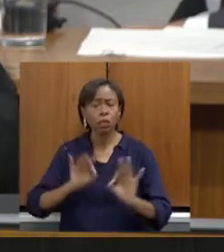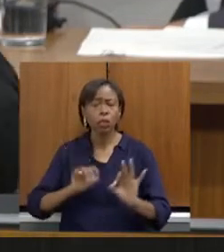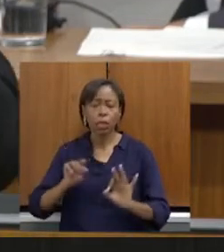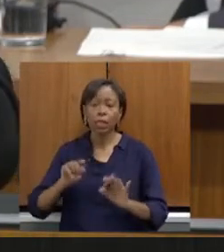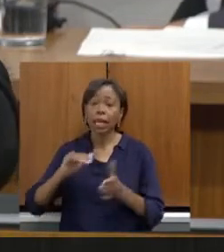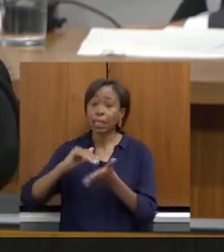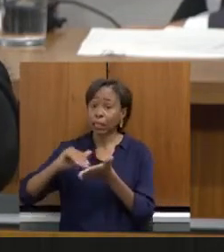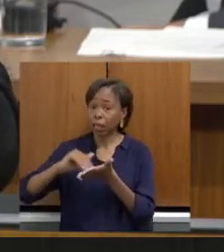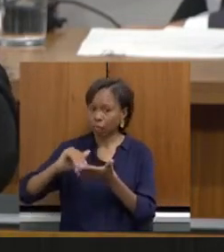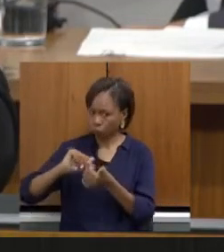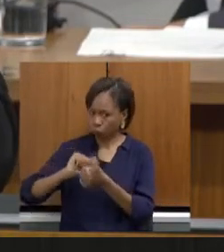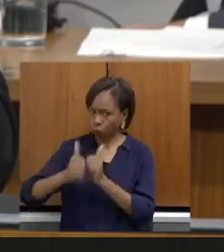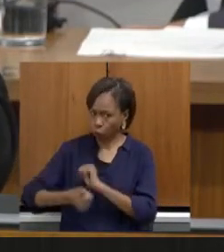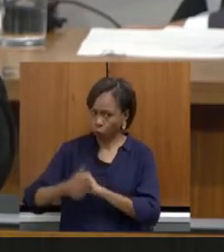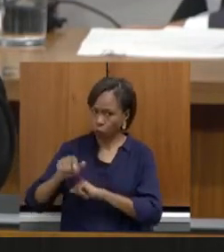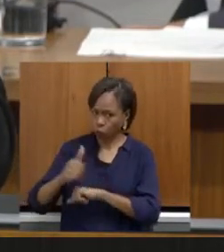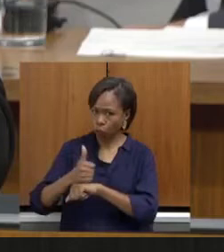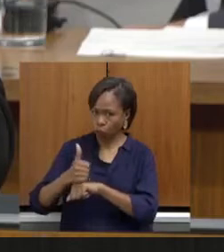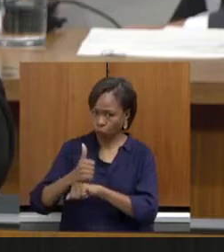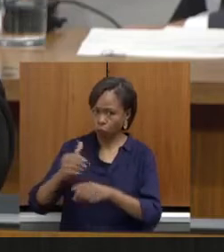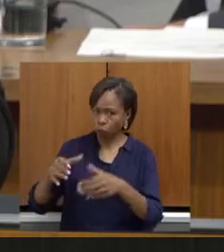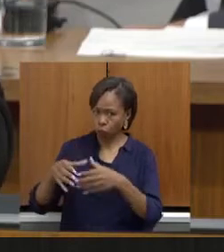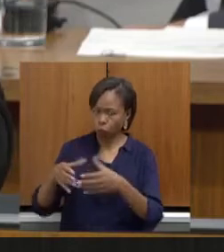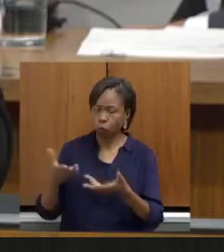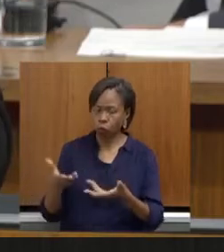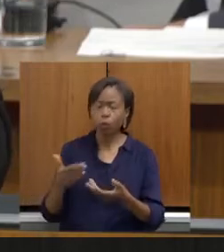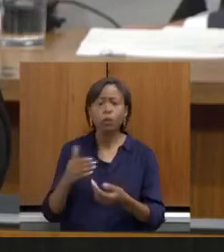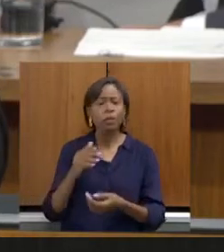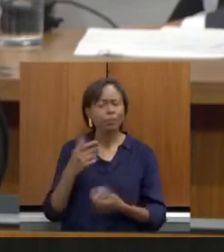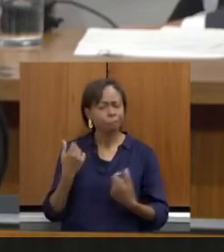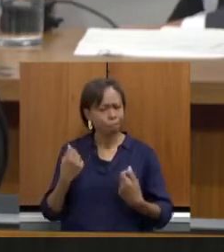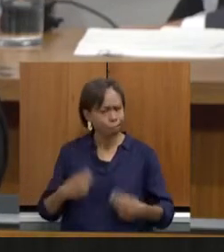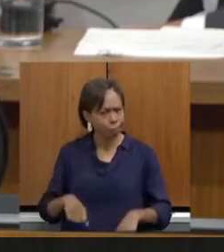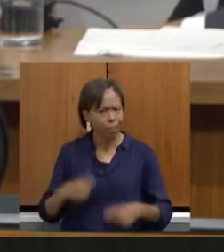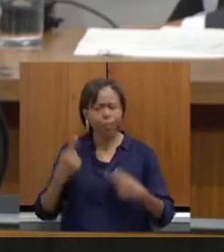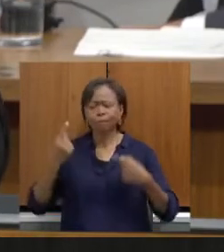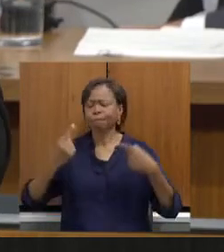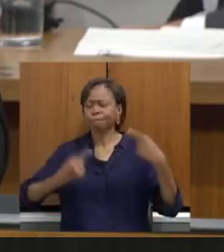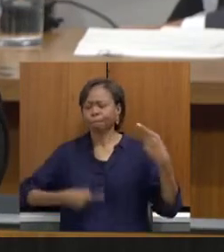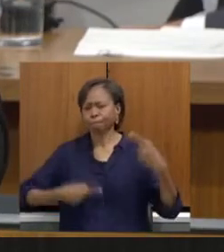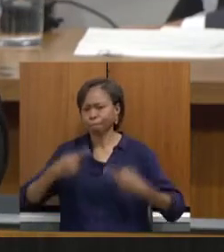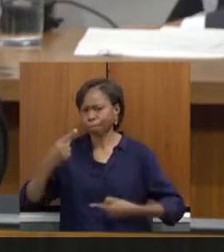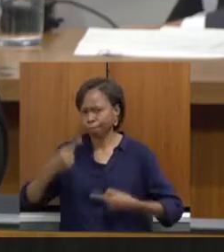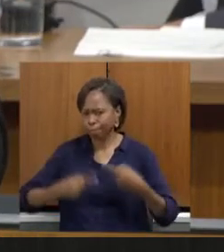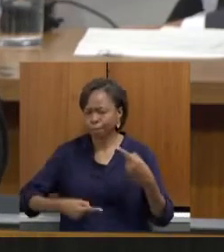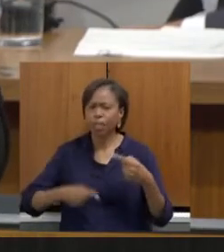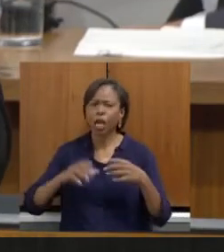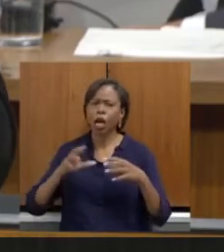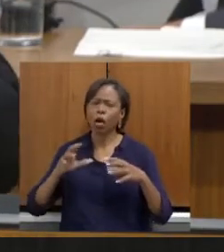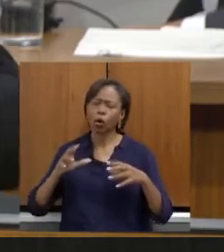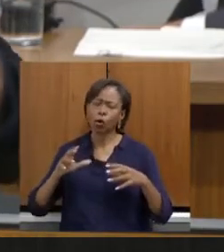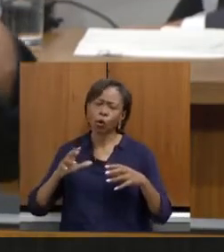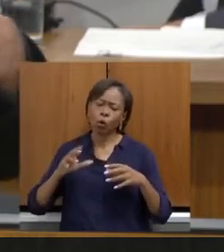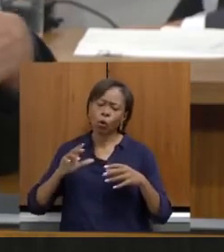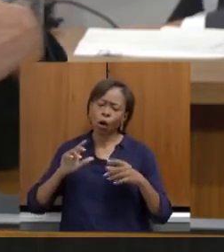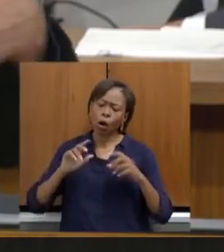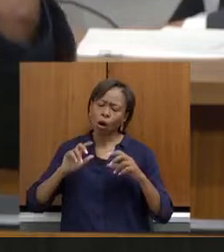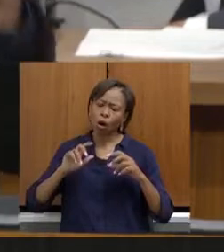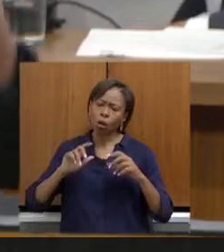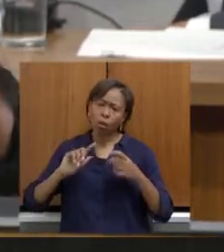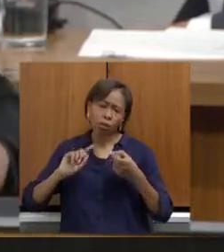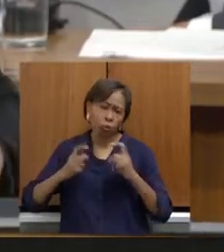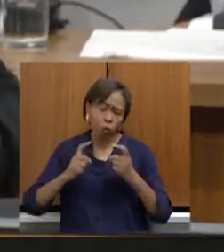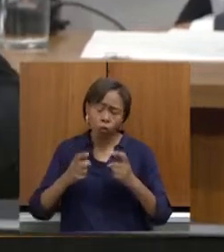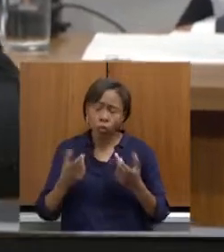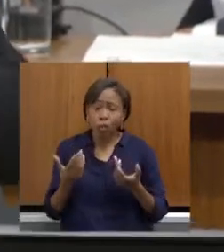esportes. Então, é muito necessário a gente ter essa discussão, ter esse movimento. E aí a gente fala para